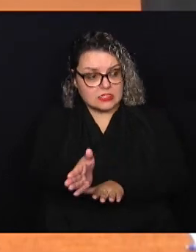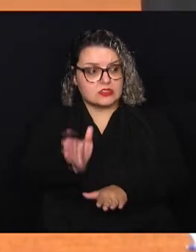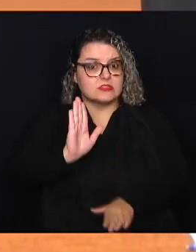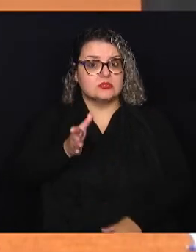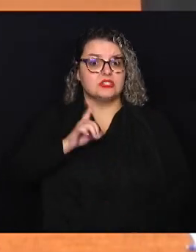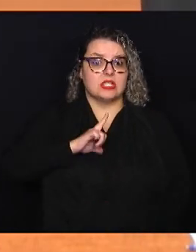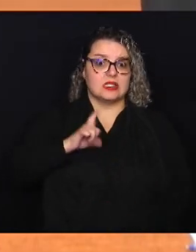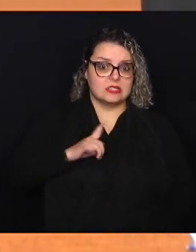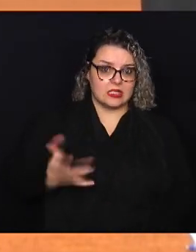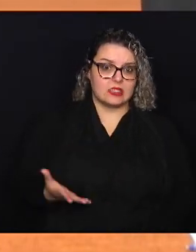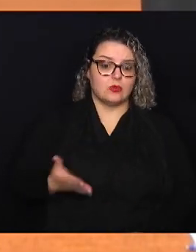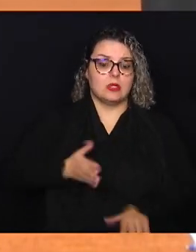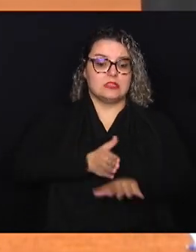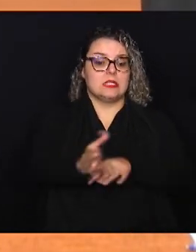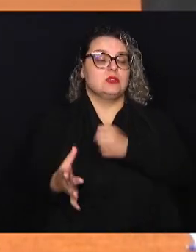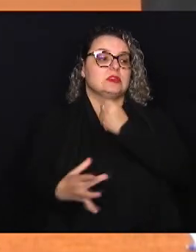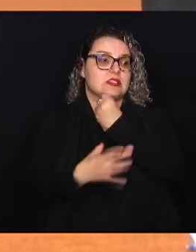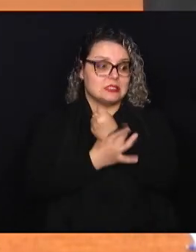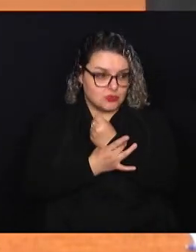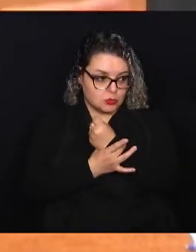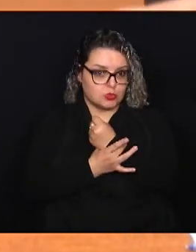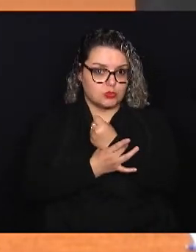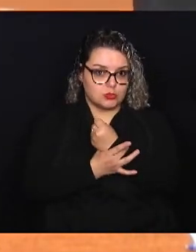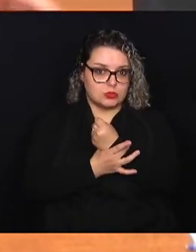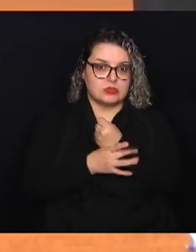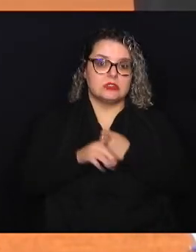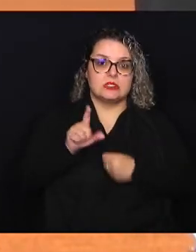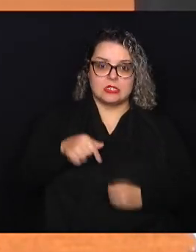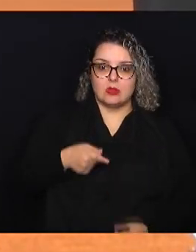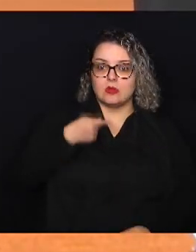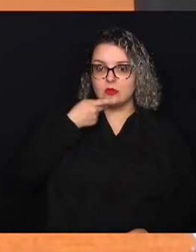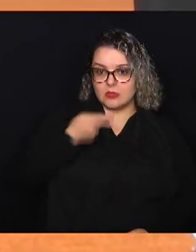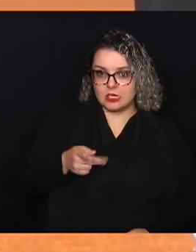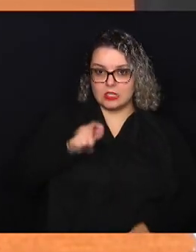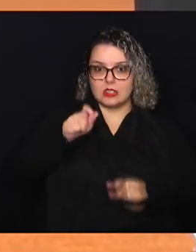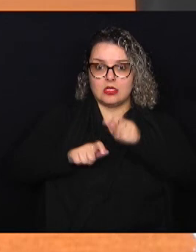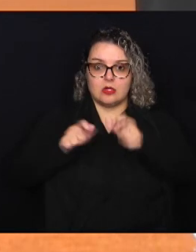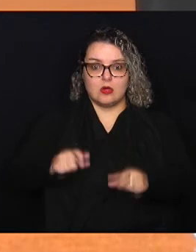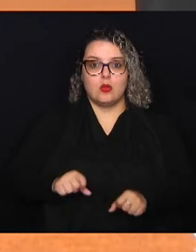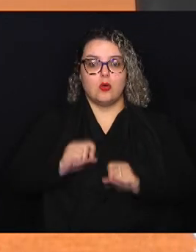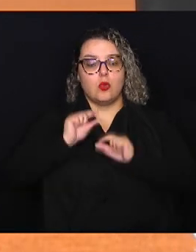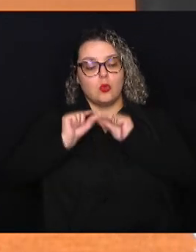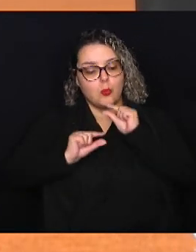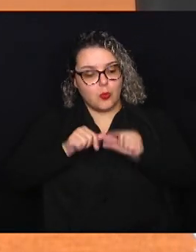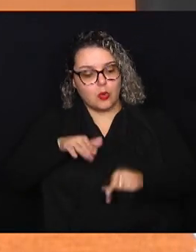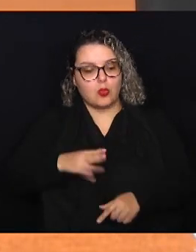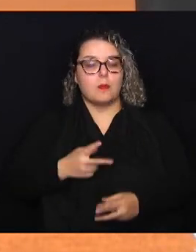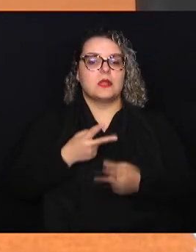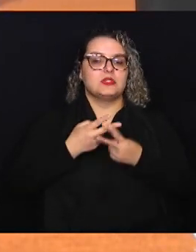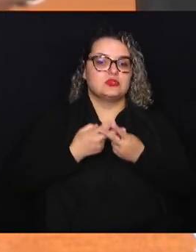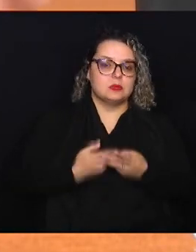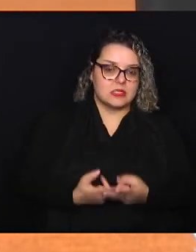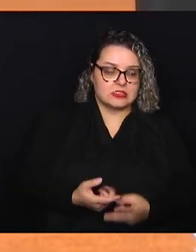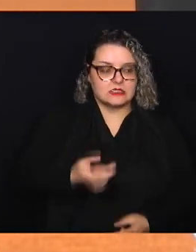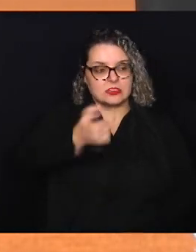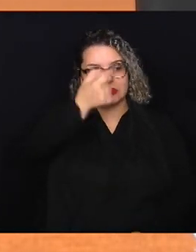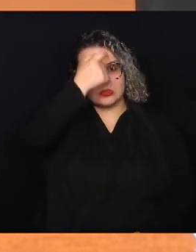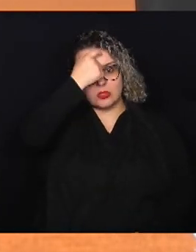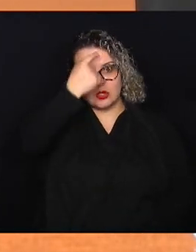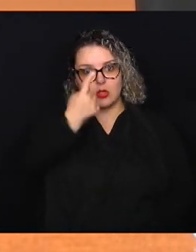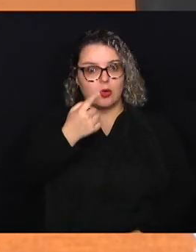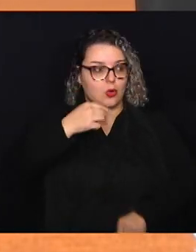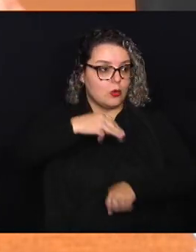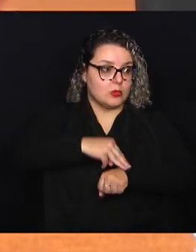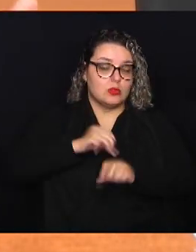acesso hoje seguro e aí que eu falo que as pessoas tem que ter um pouco mais de paciência de consciência porque um minuto pode